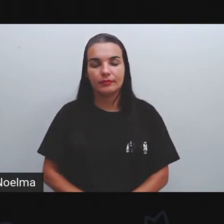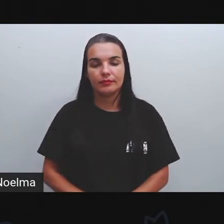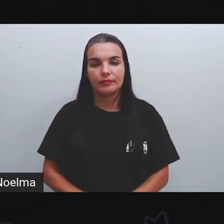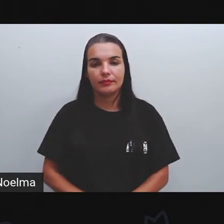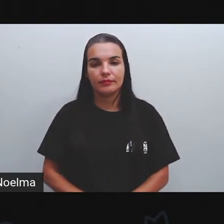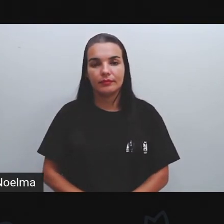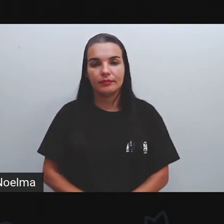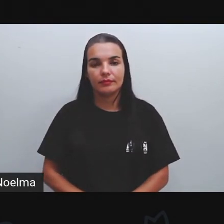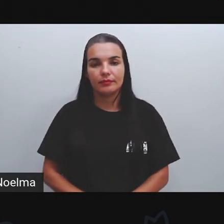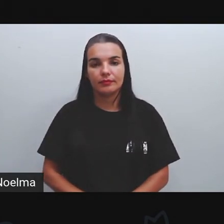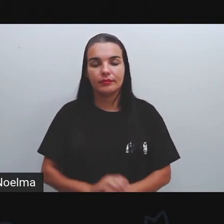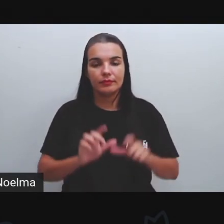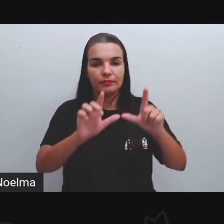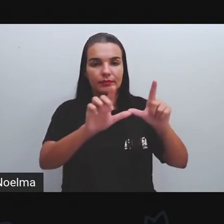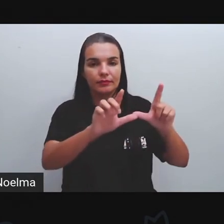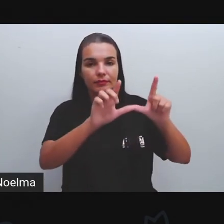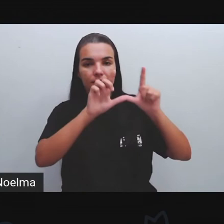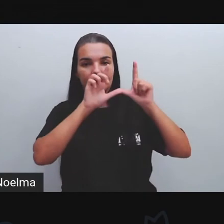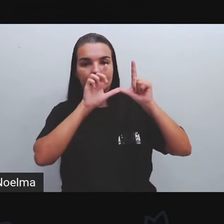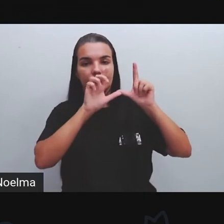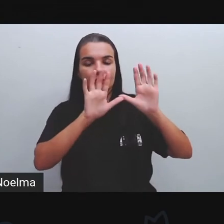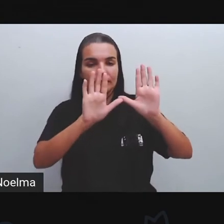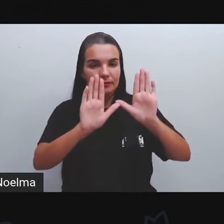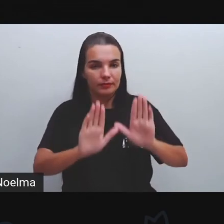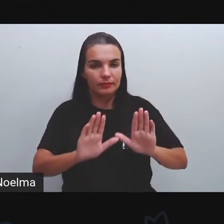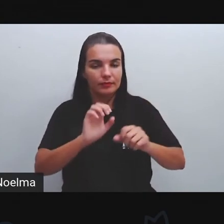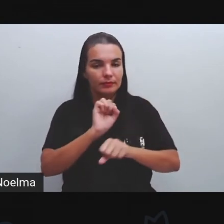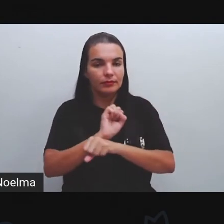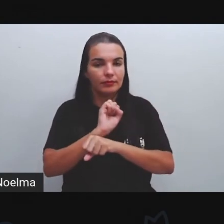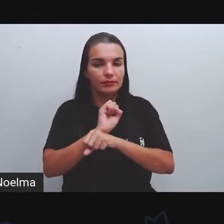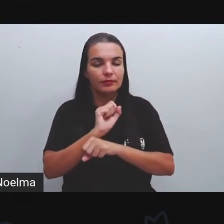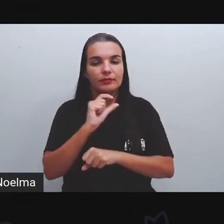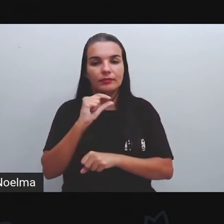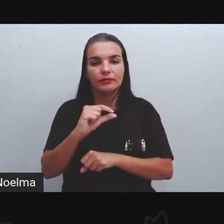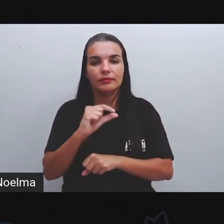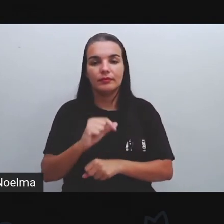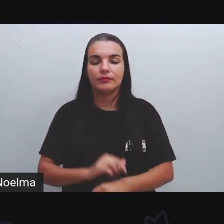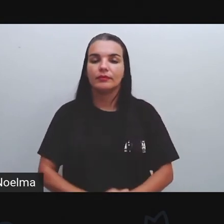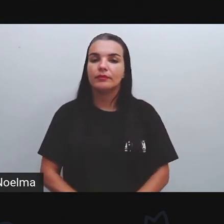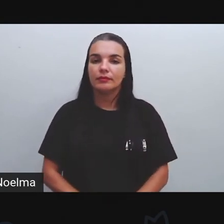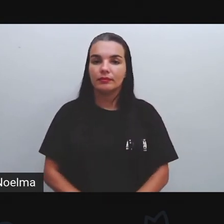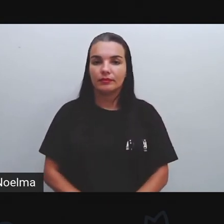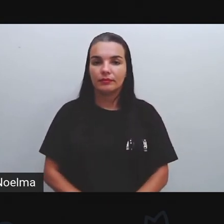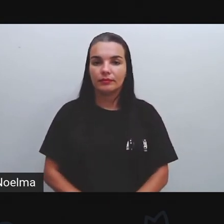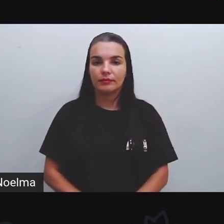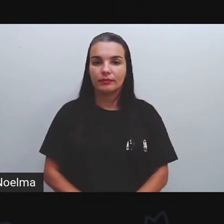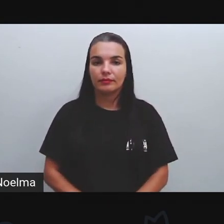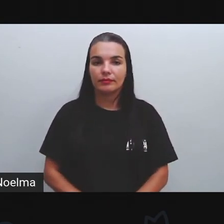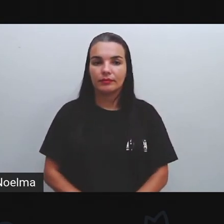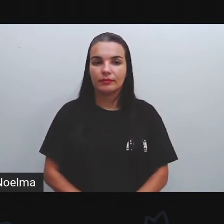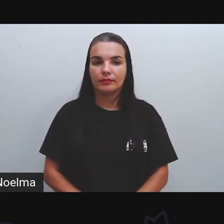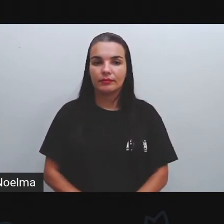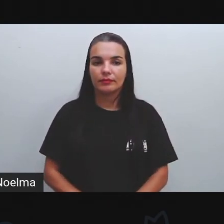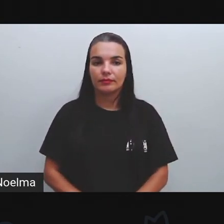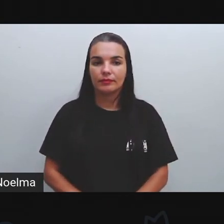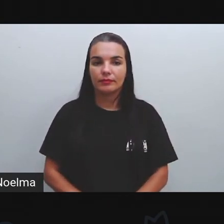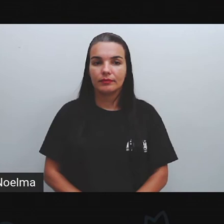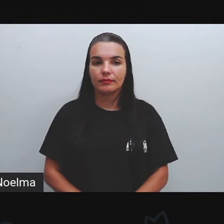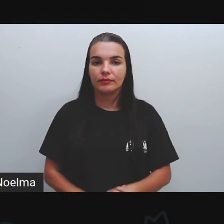calculadora para que a gente possa realizar aí este cálculo, certo? Então vamos aí.